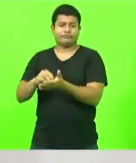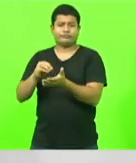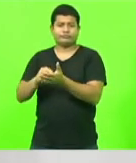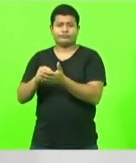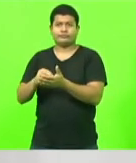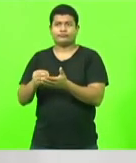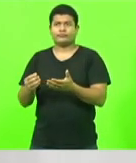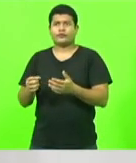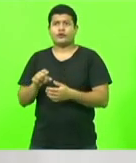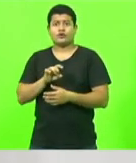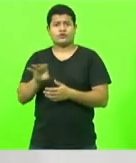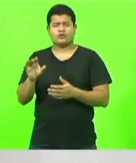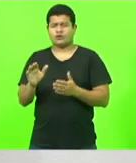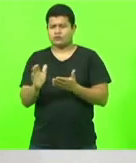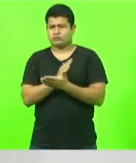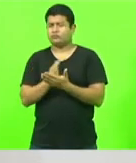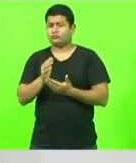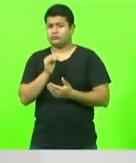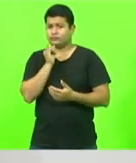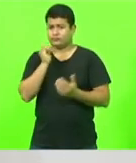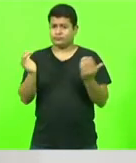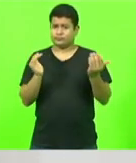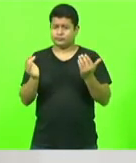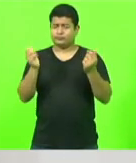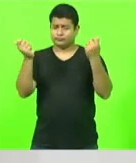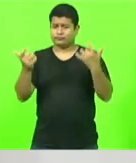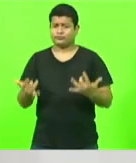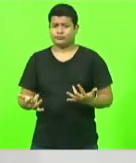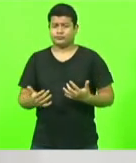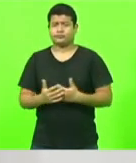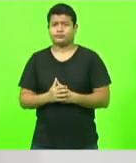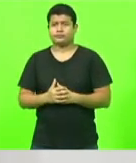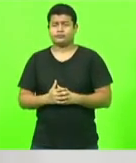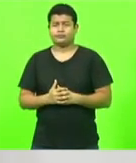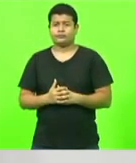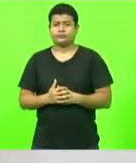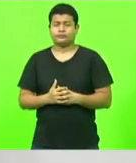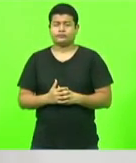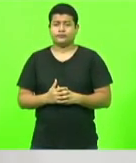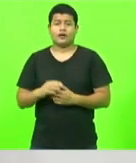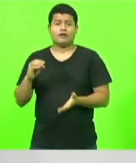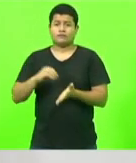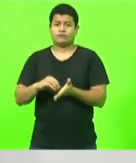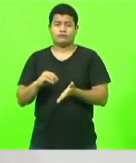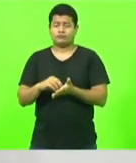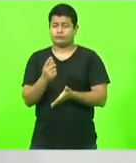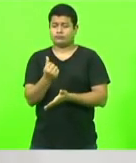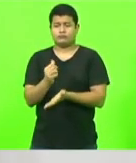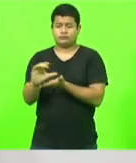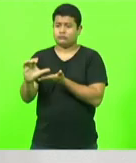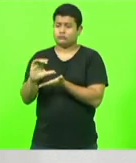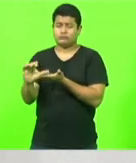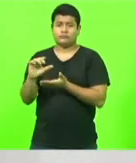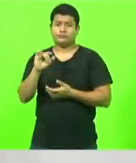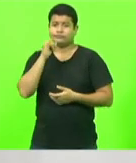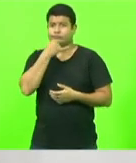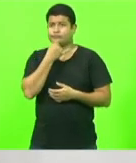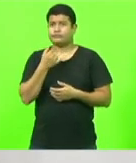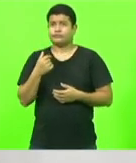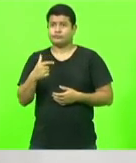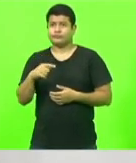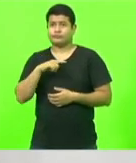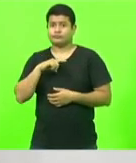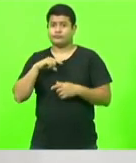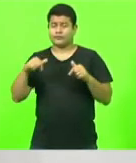para citar apenas alguns exemplos, senhores deputados, da falta de investimento que, infelizmente, nós temos aí no nosso